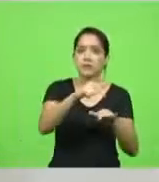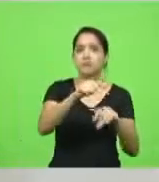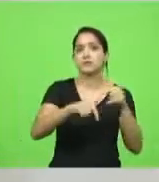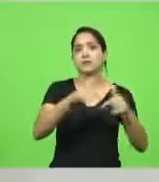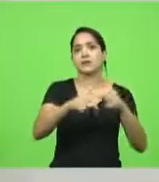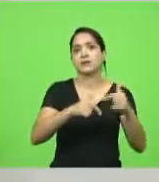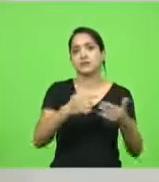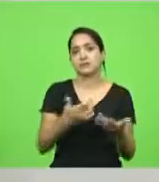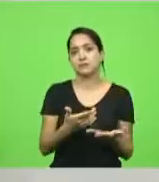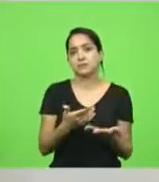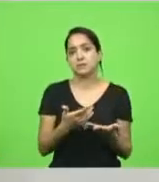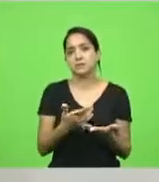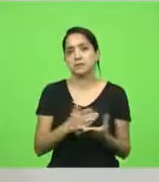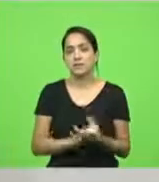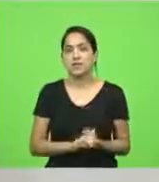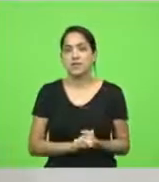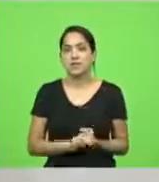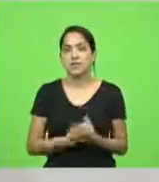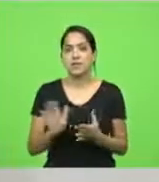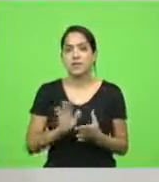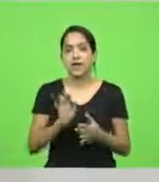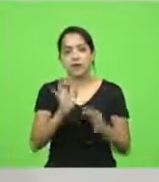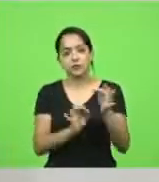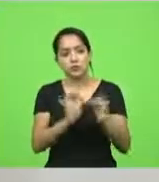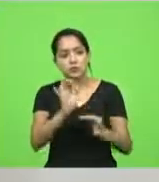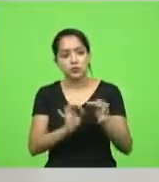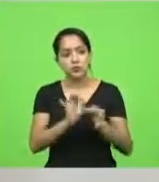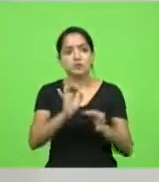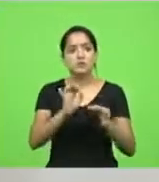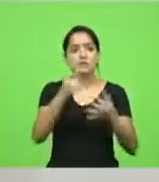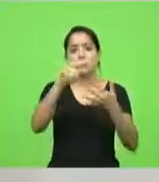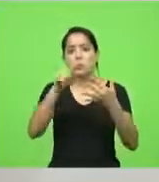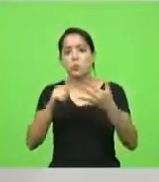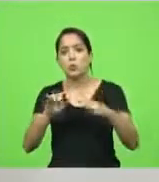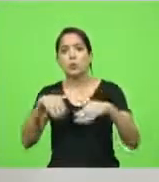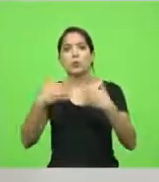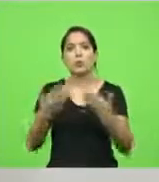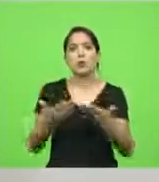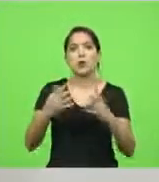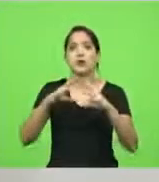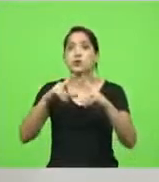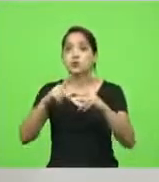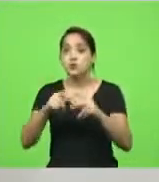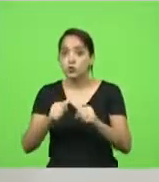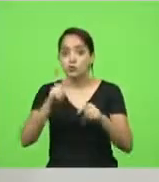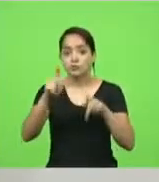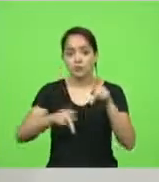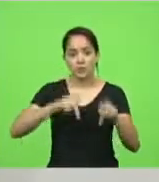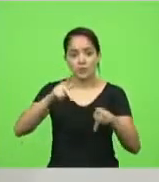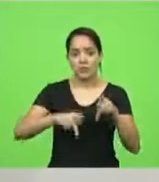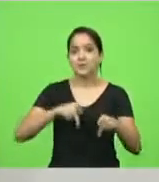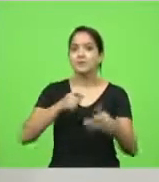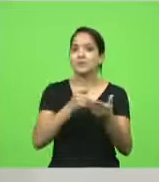Porque não é uma questão de, ah, justiça, qual que é o critério? O critério é que todo catarinense pague imposto